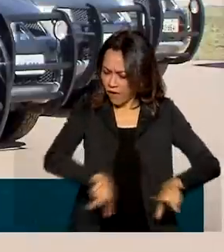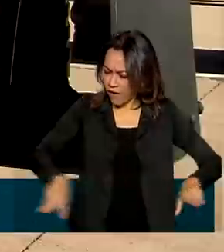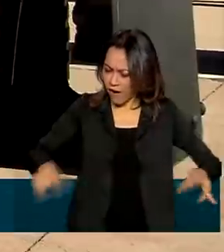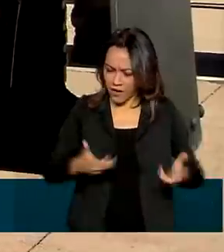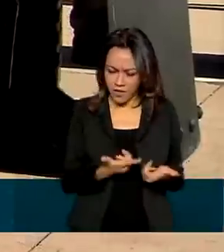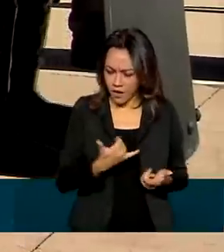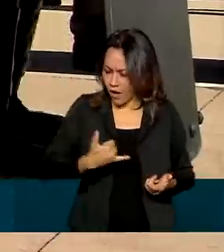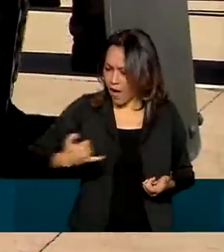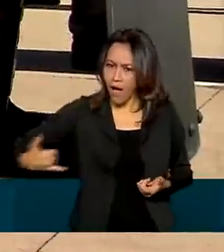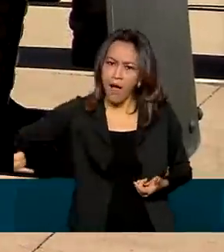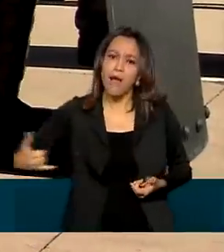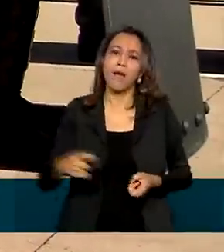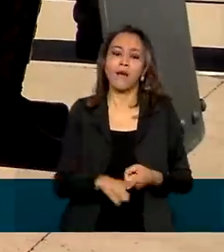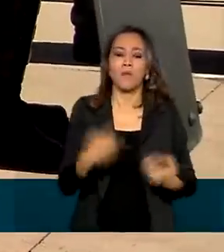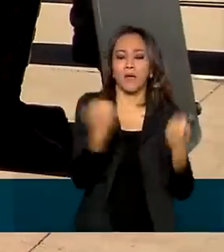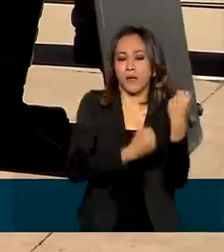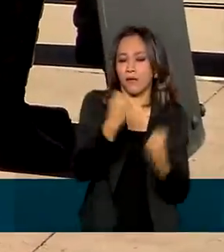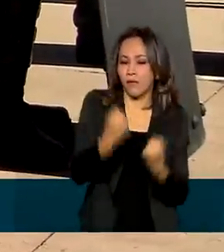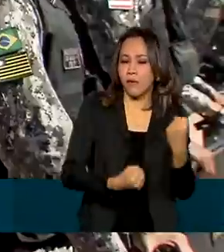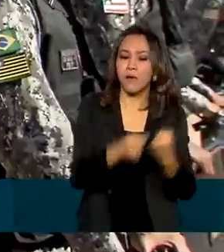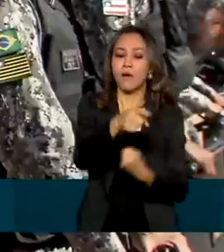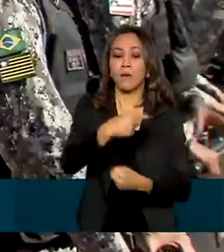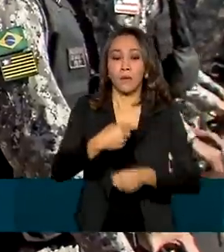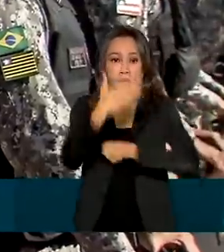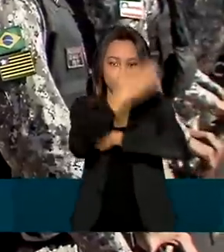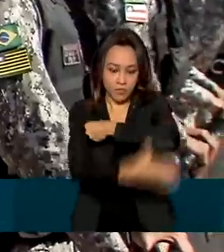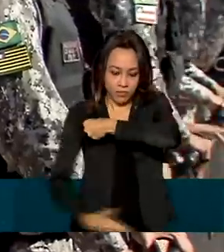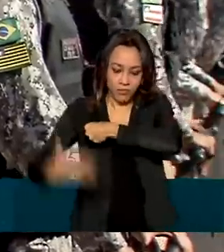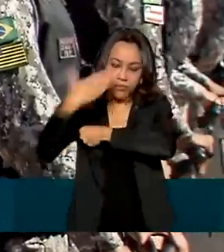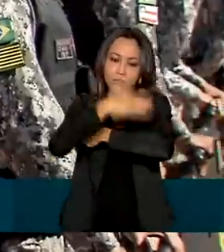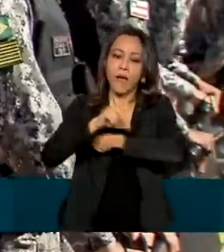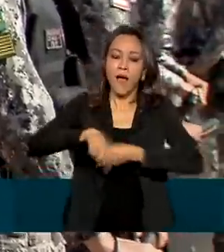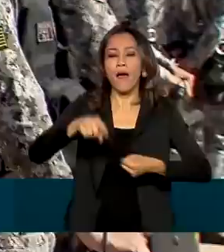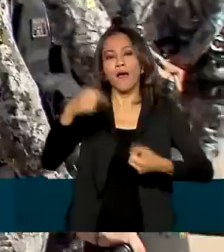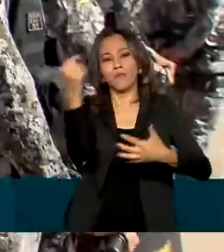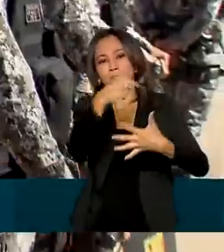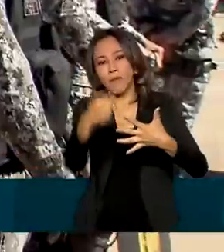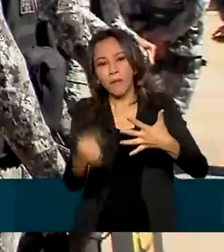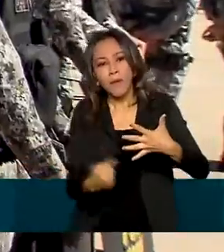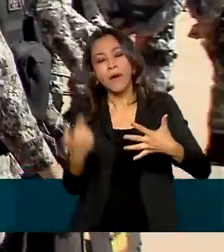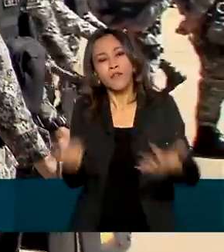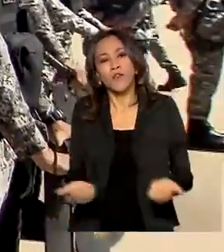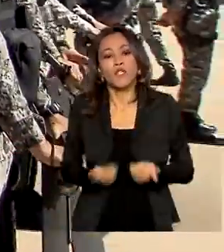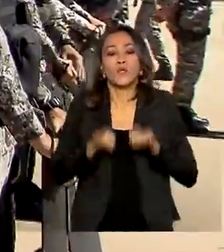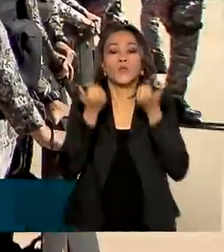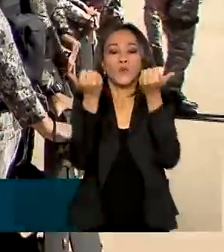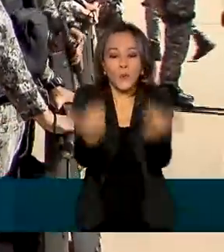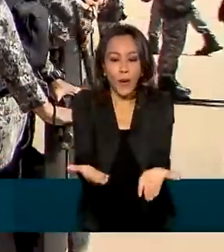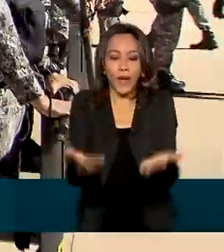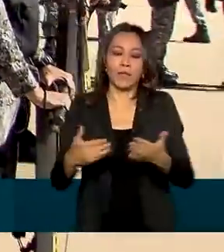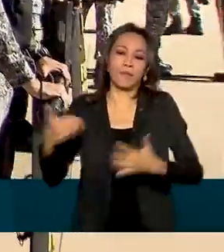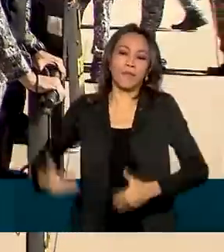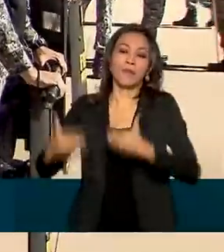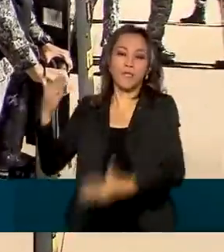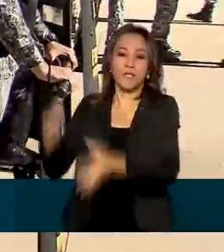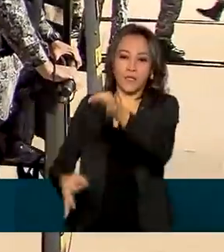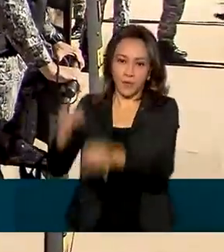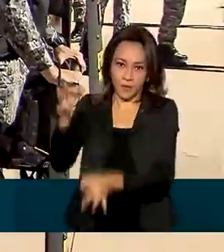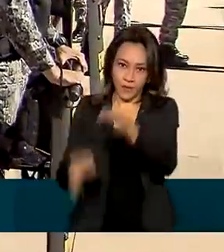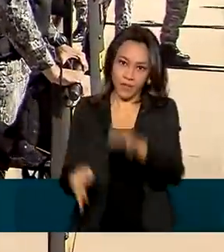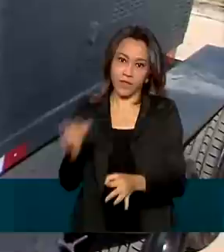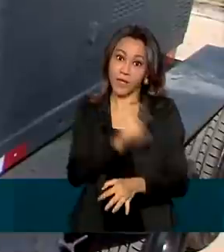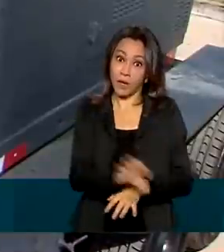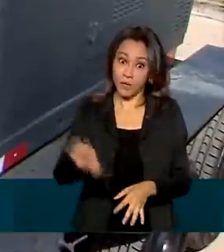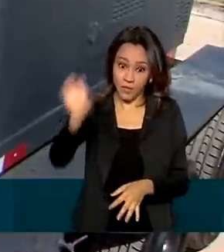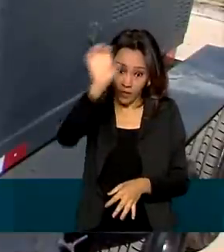viaturas, equipamentos de proteção individual estão entre os itens doados pelo Ministério da Justiça e Segurança Pública aos